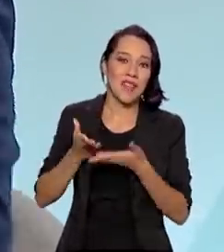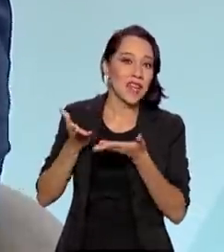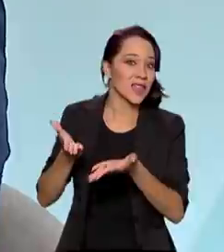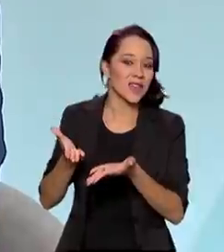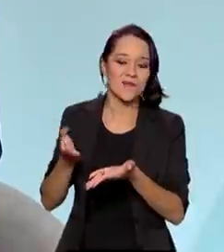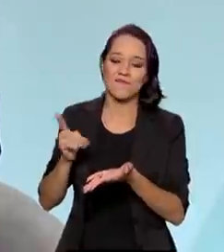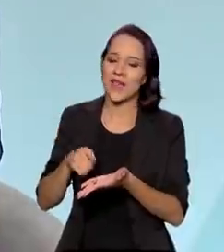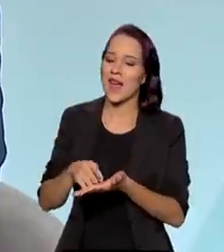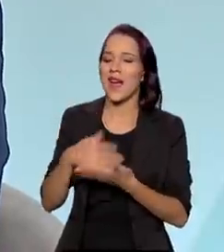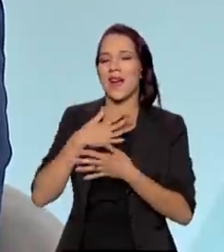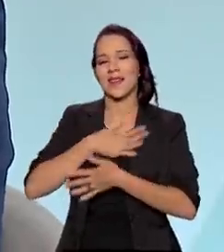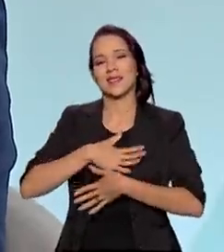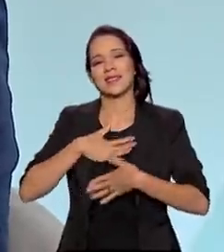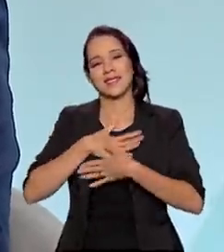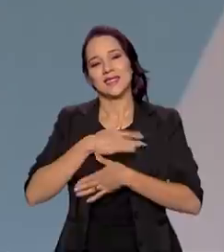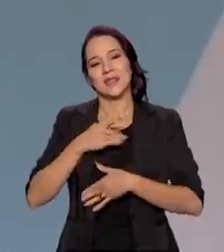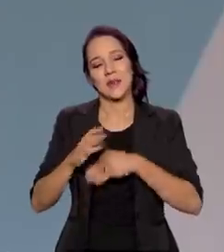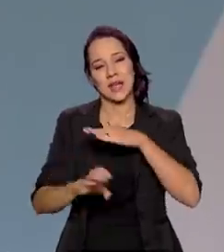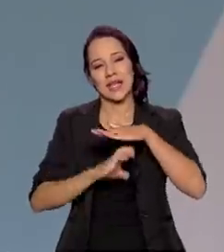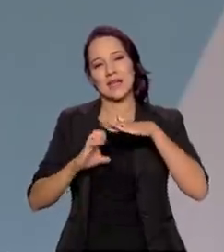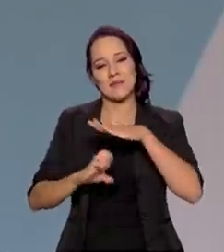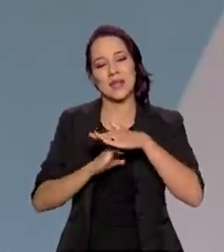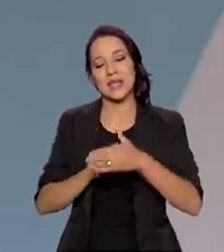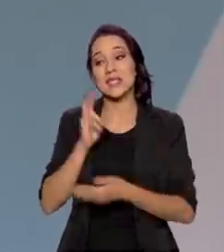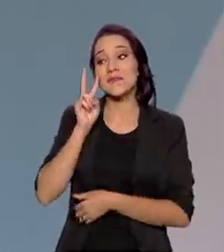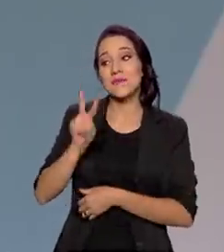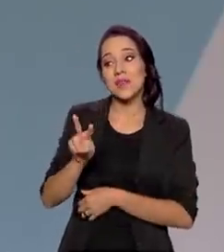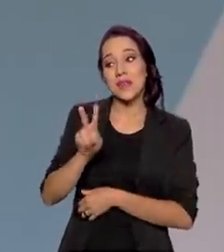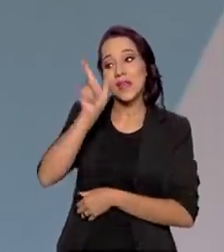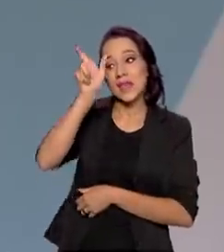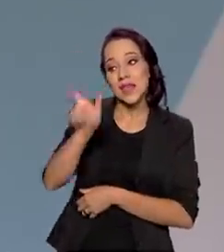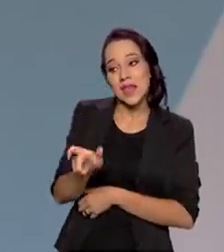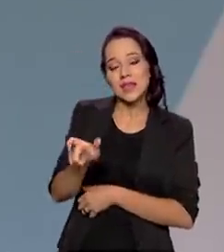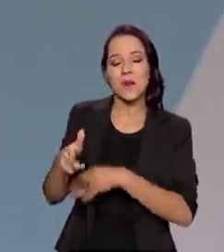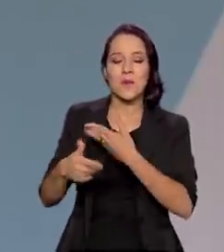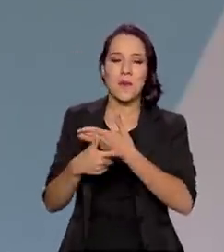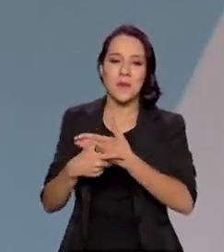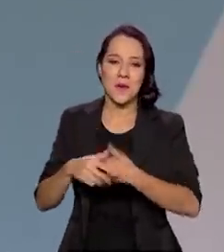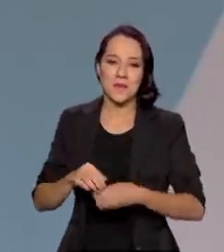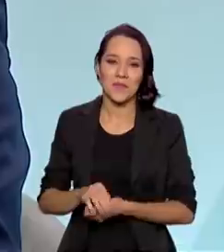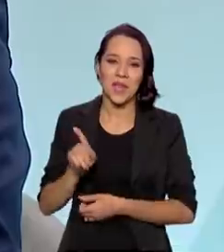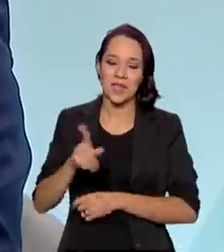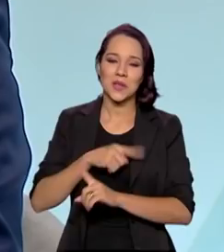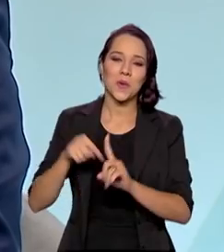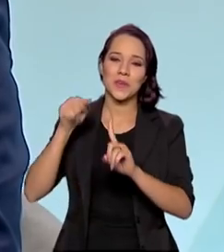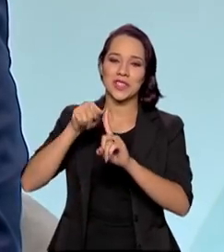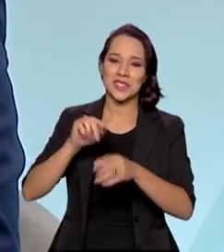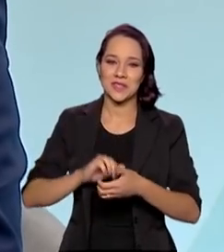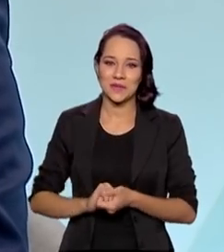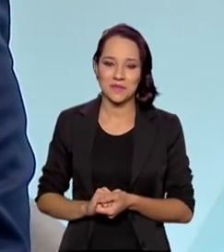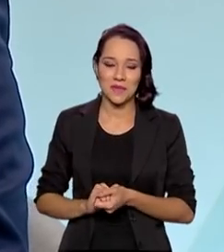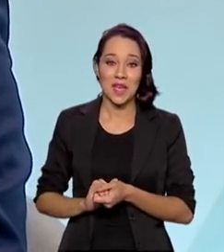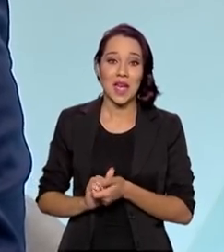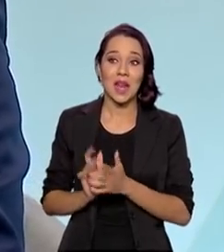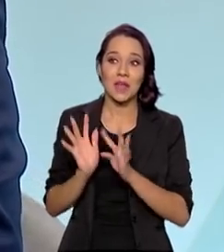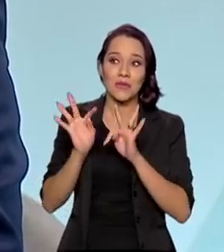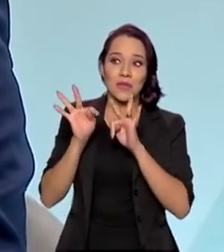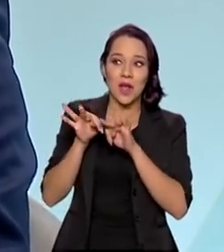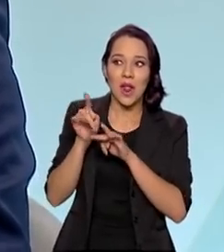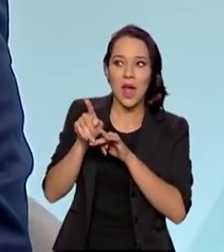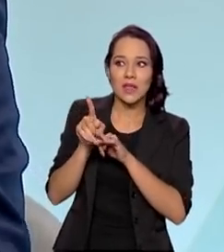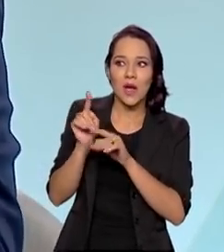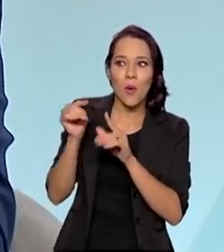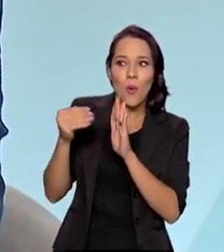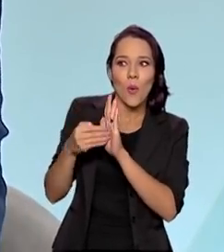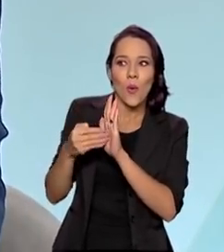é muito gratificante para quem anda em empresa, ver que esse é o papel, essa é a nossa missão, é chegar lá no final da linha, na última